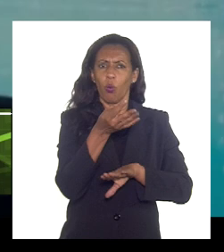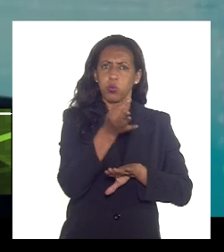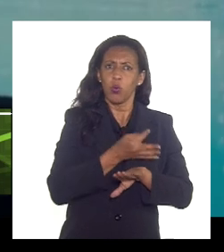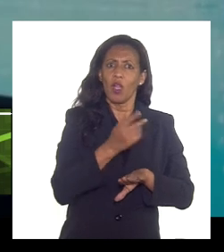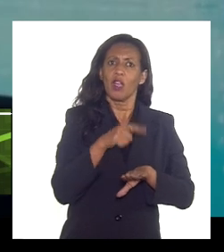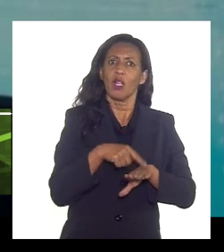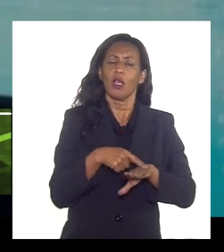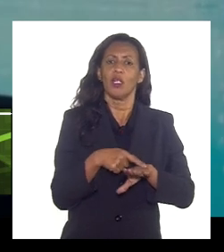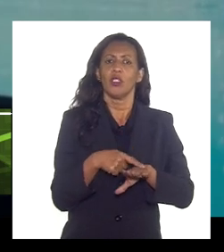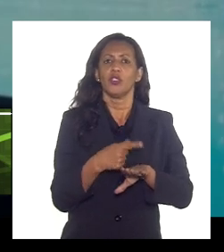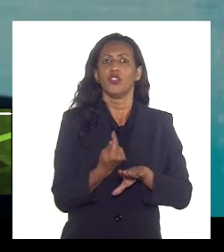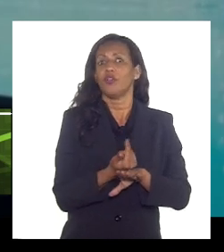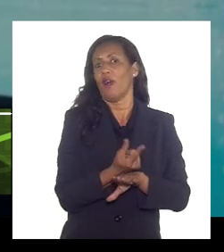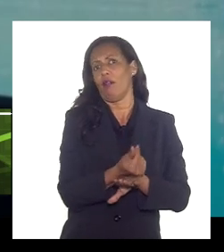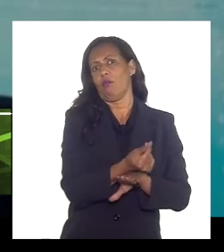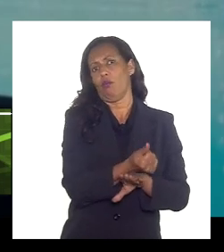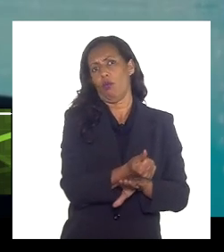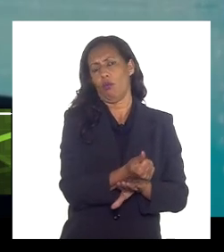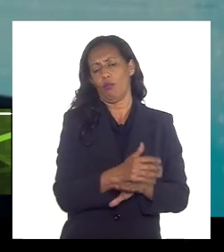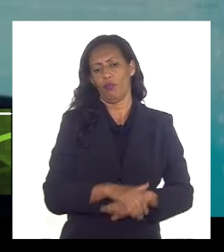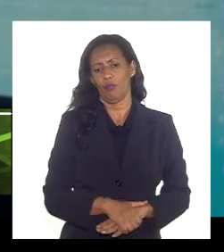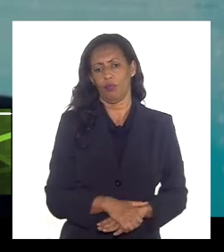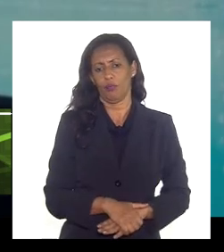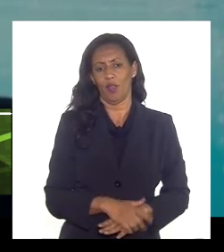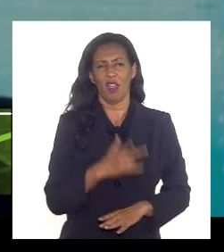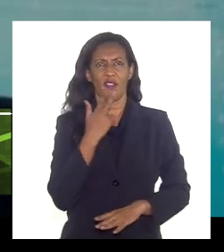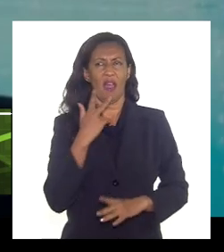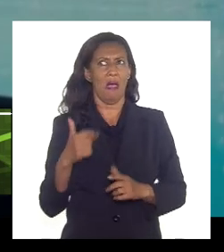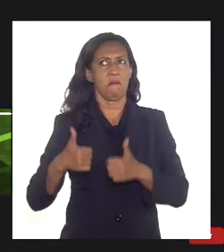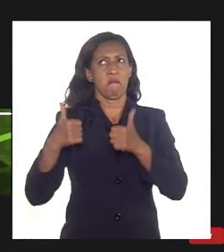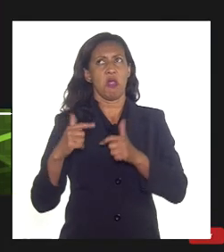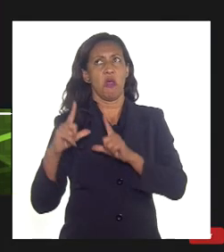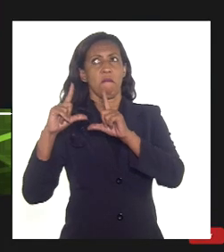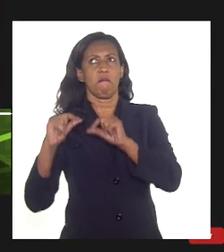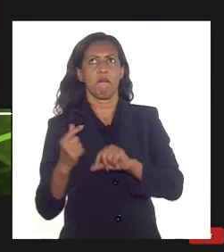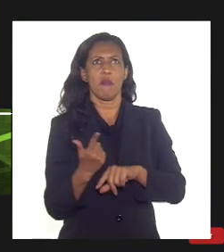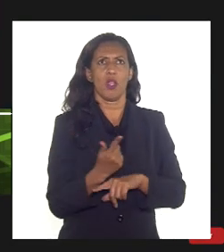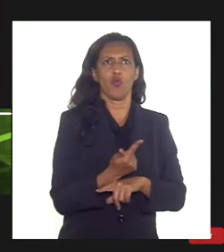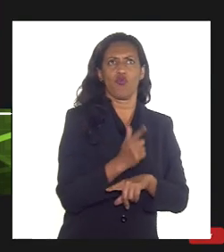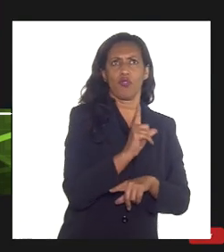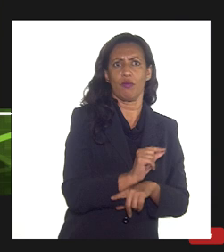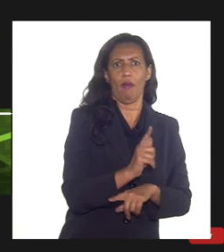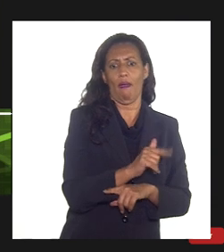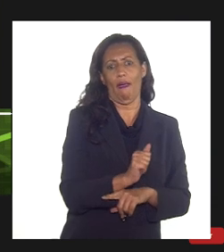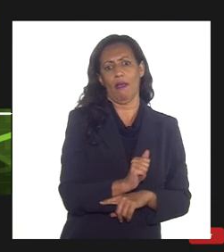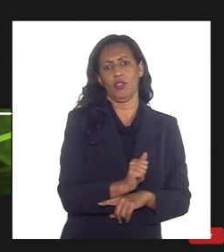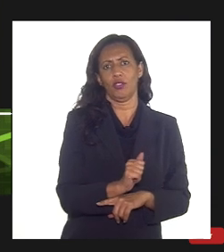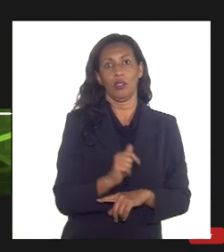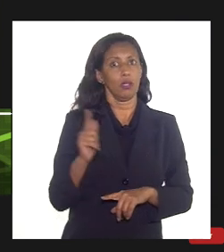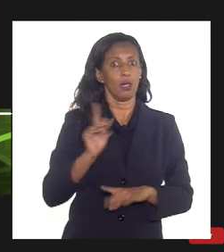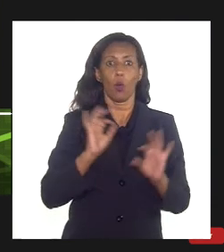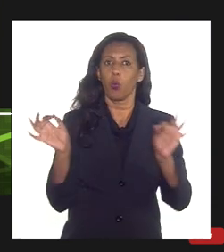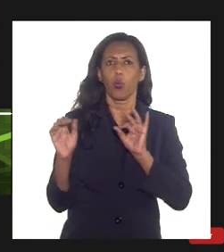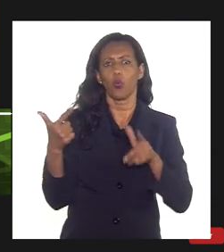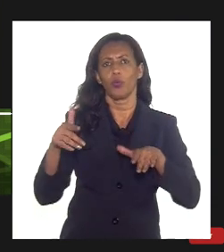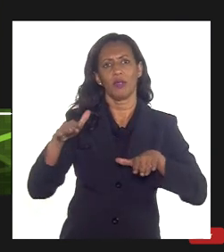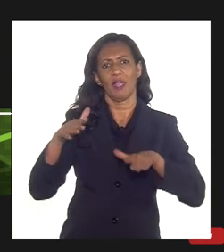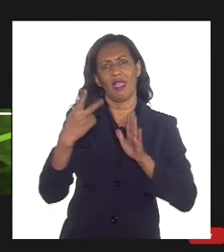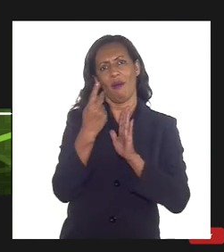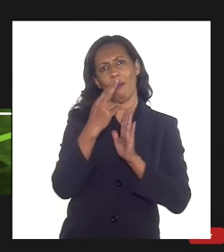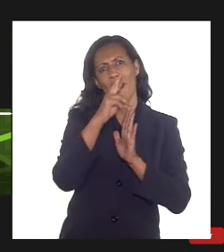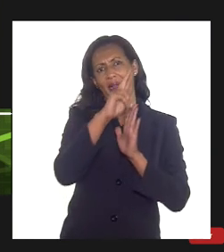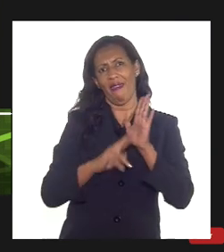tem um negócio assim ah não o melhor é o reinjetar menos gás ou o melhor é o reinjetar mais gás o máximo de gás não tem uma regra